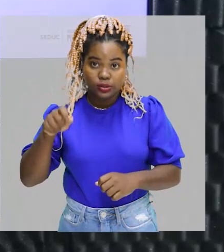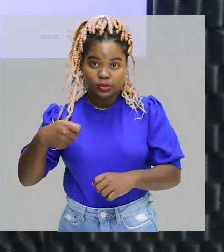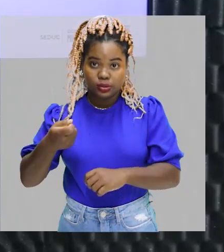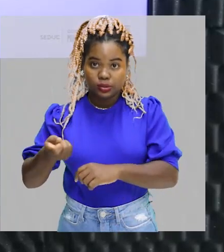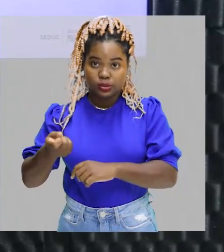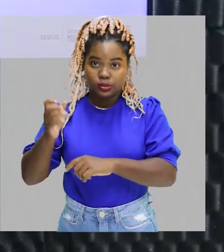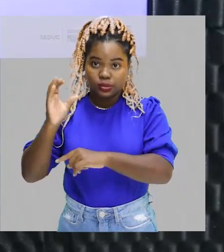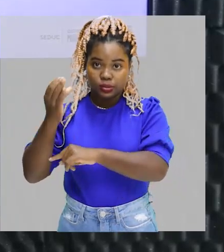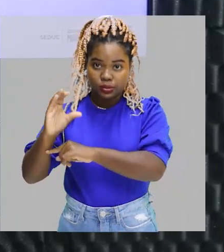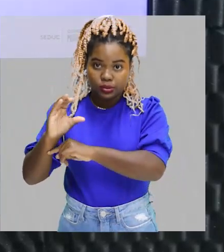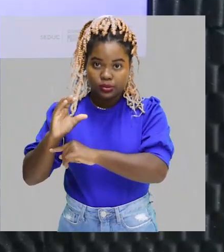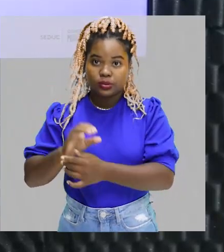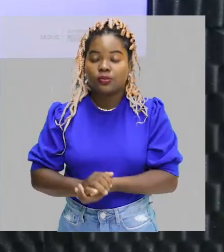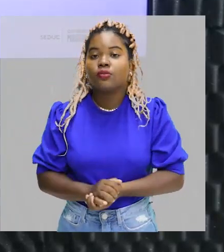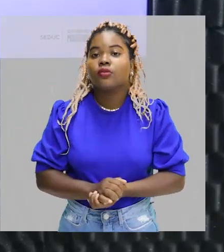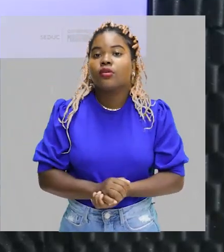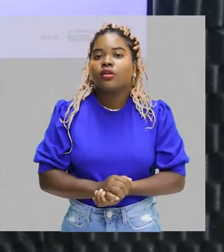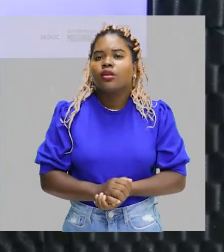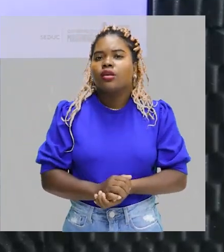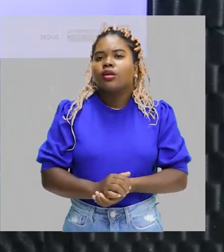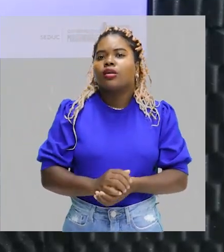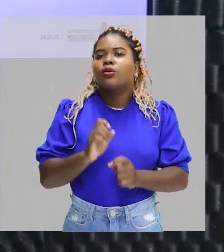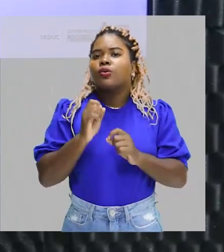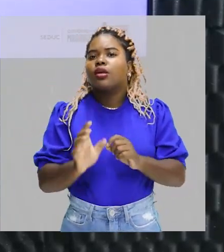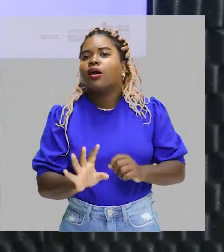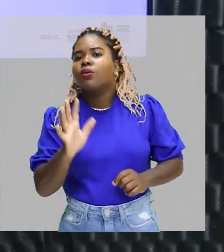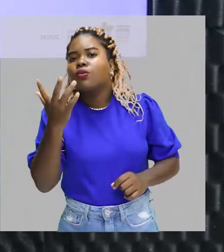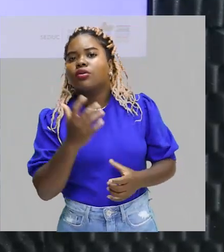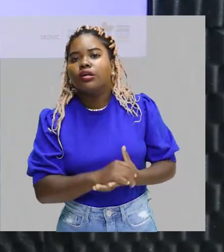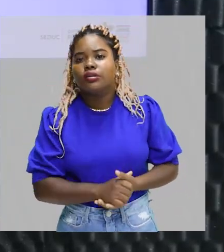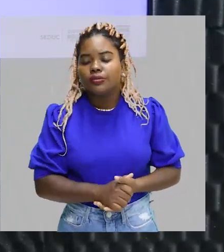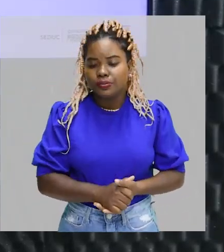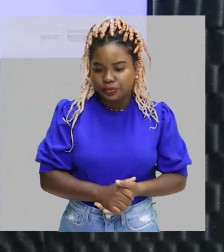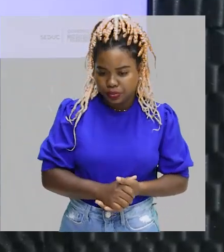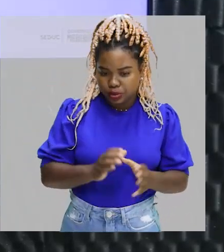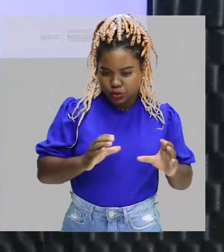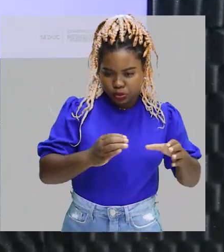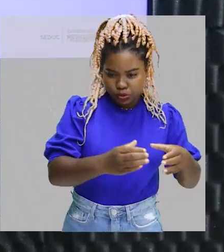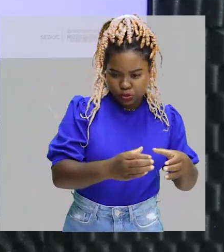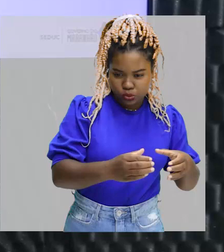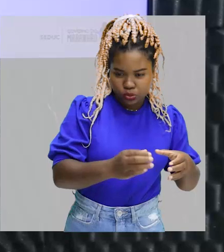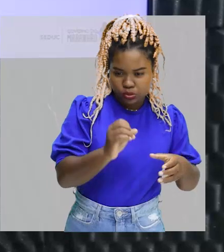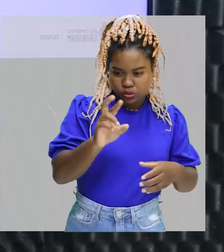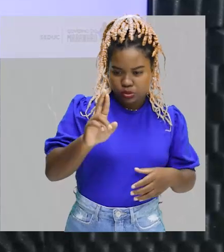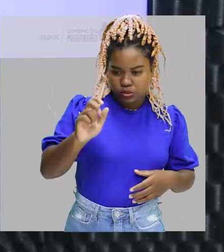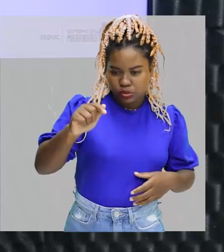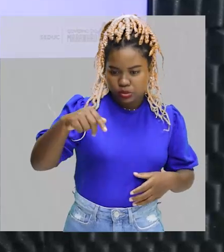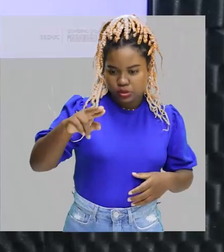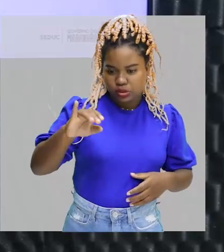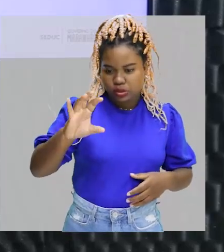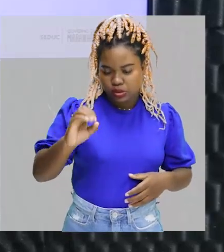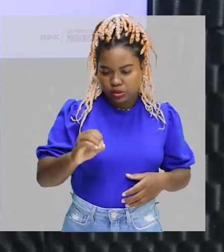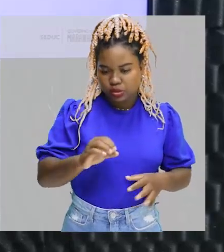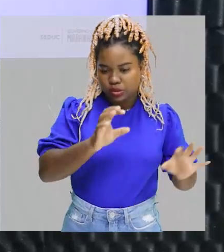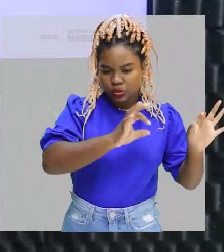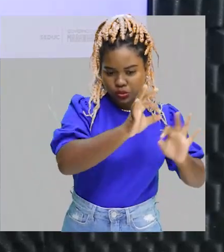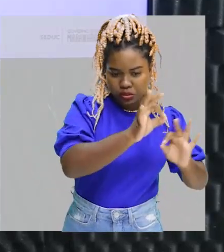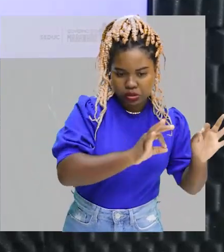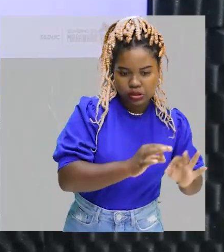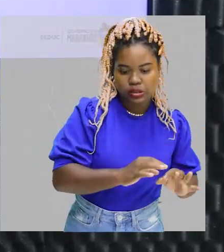E aí, que acontece? Os compostos orgânicos, eles são agrupados, eles são